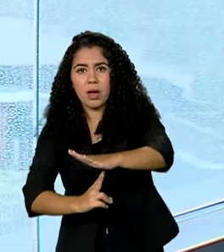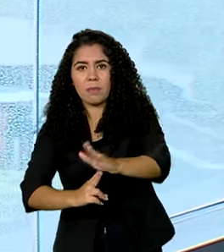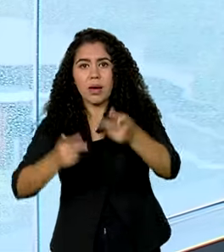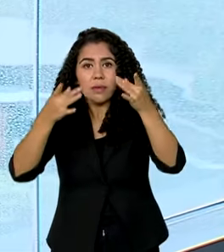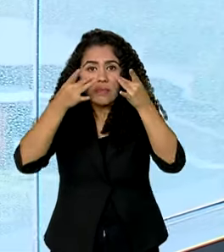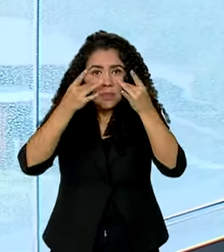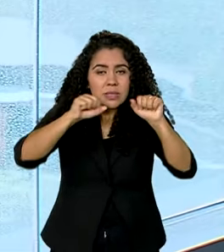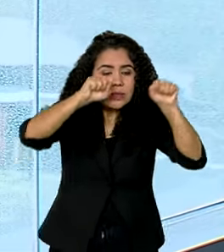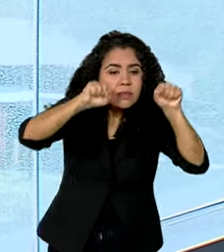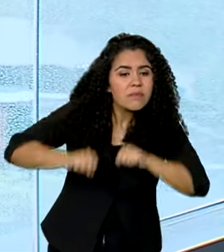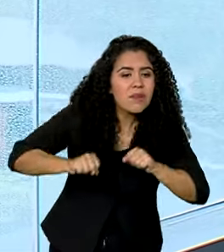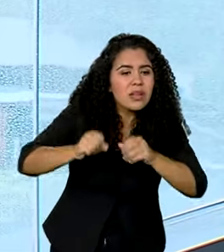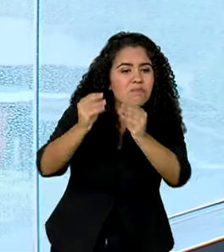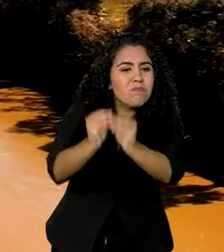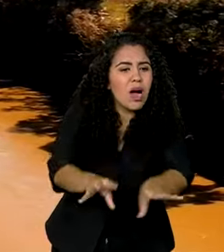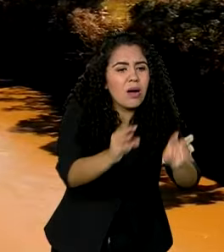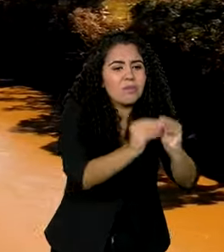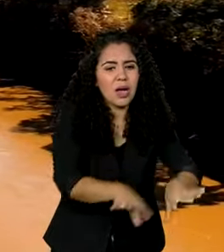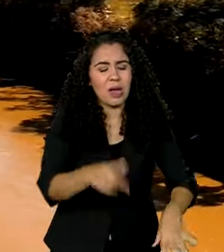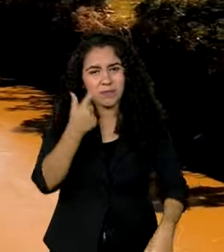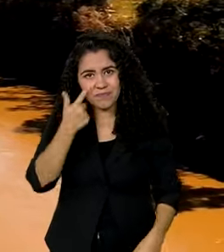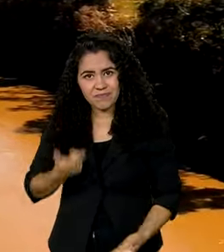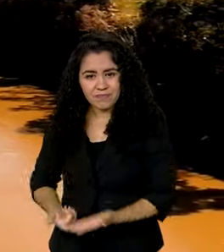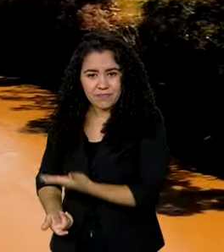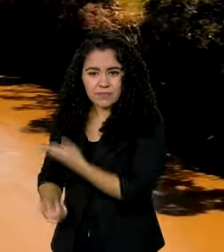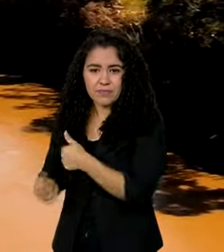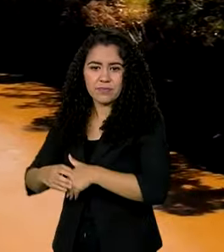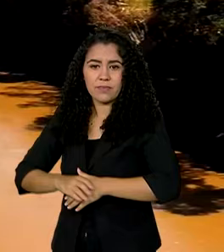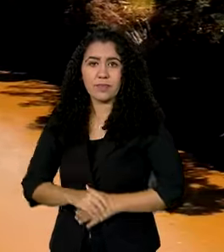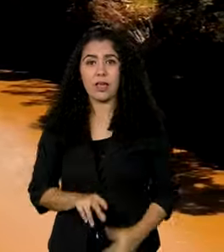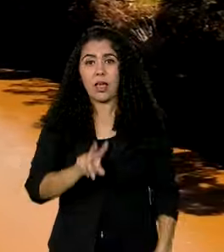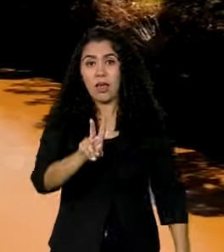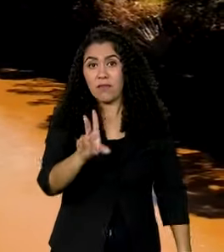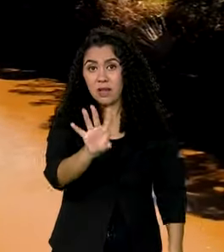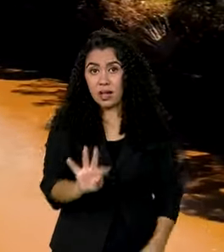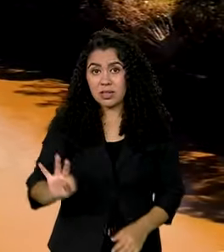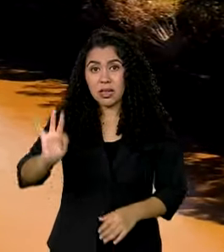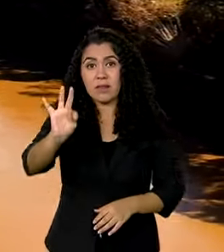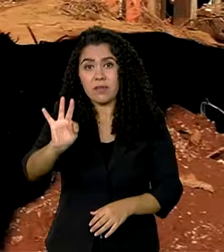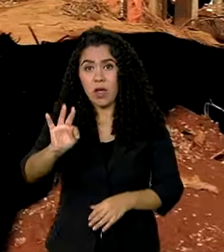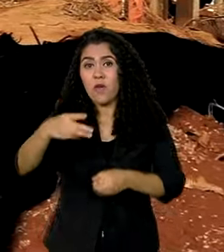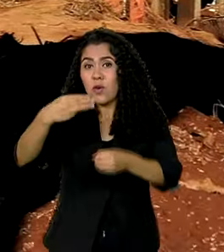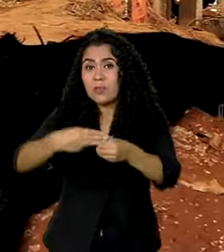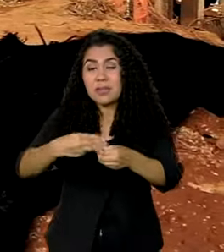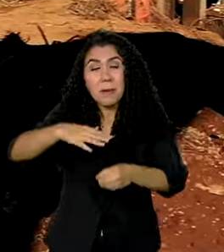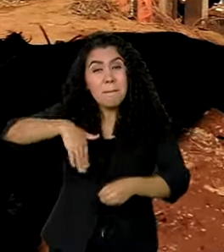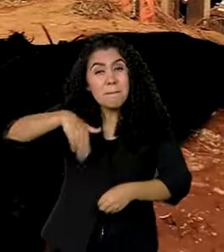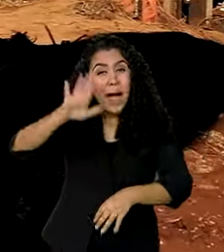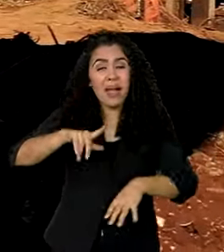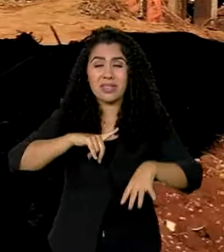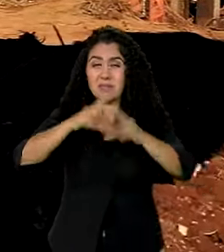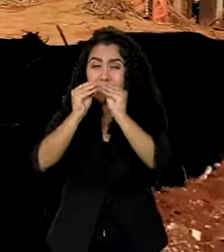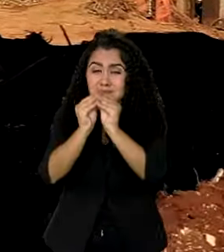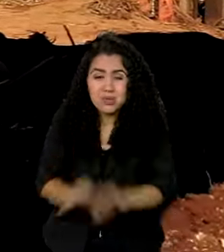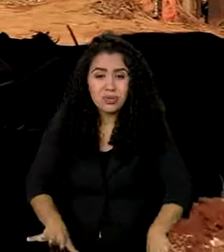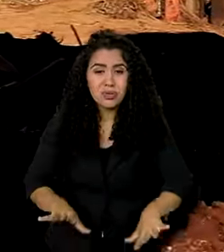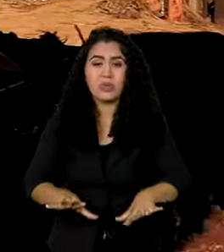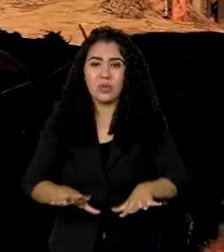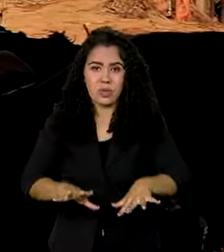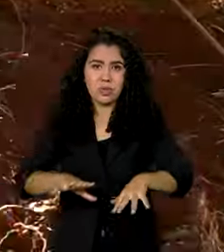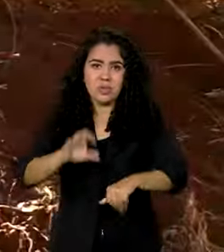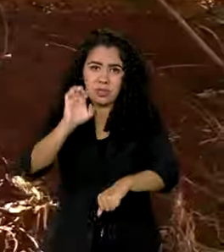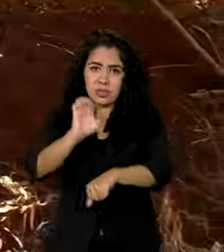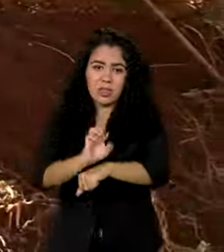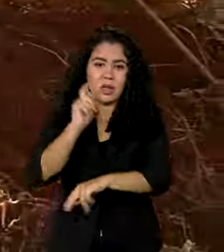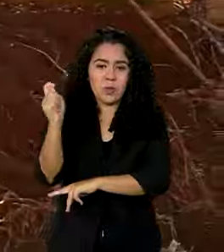enchentes. Veja na reportagem. O Vale de Itacoari foi uma das regiões mais afetadas pelas enchentes que atingiram o Rio Grande do Sul.